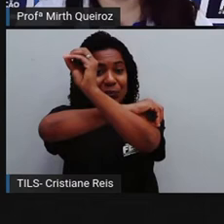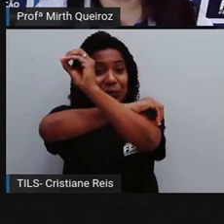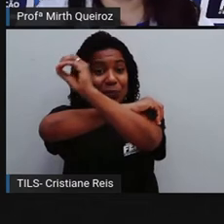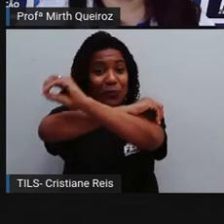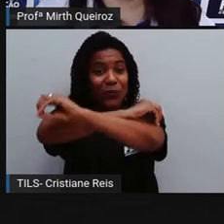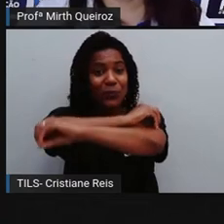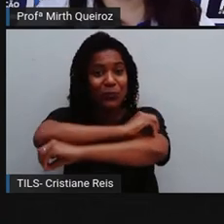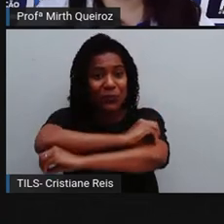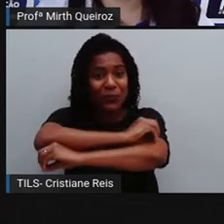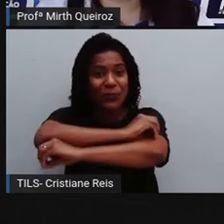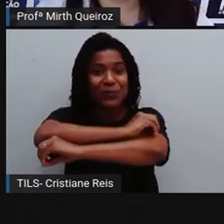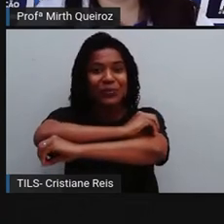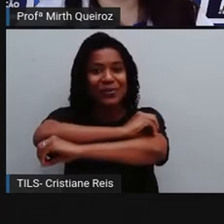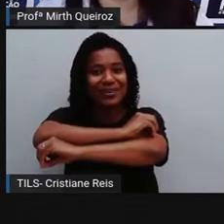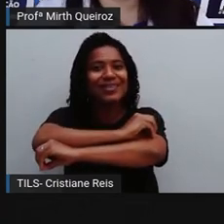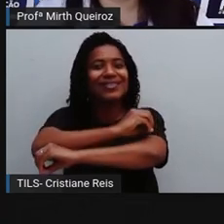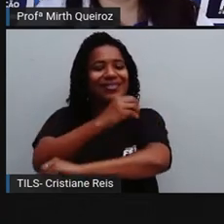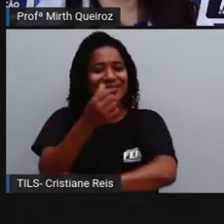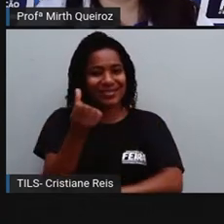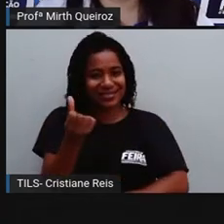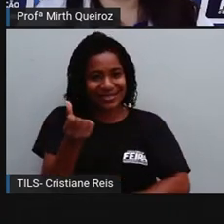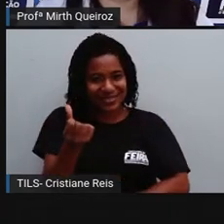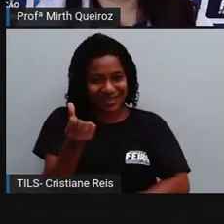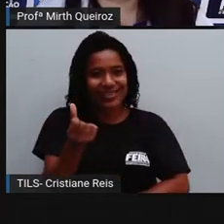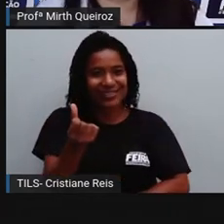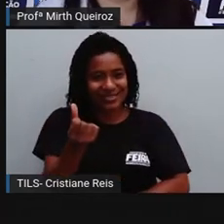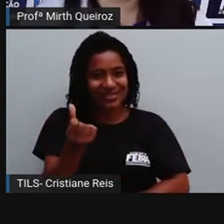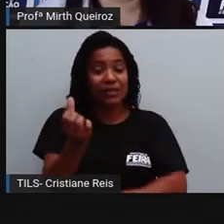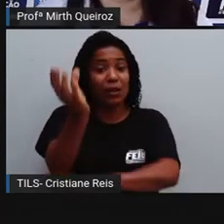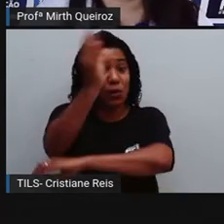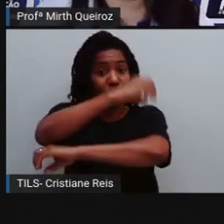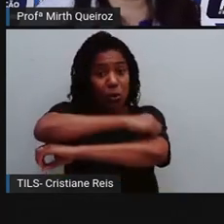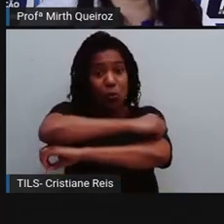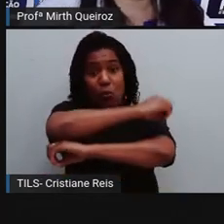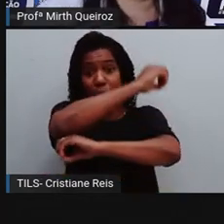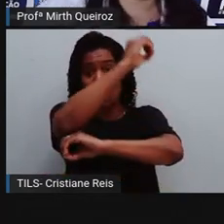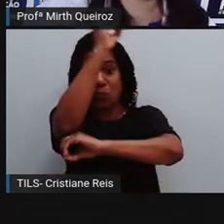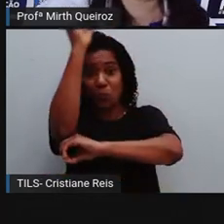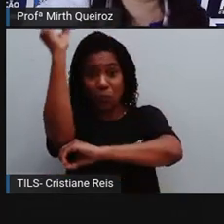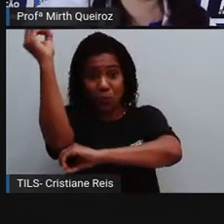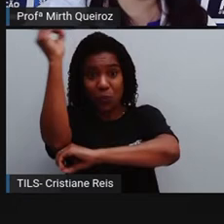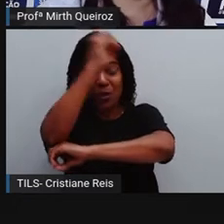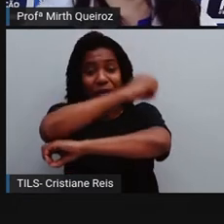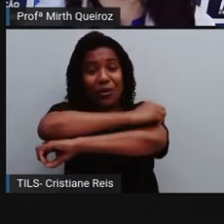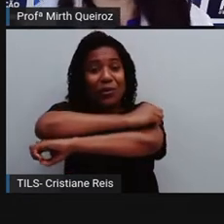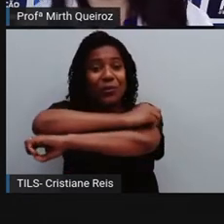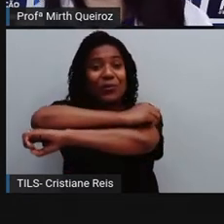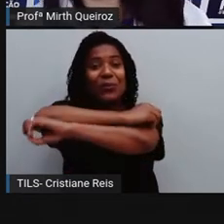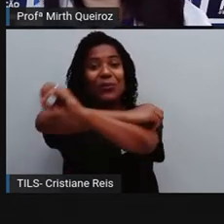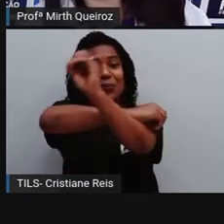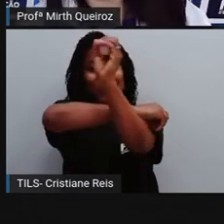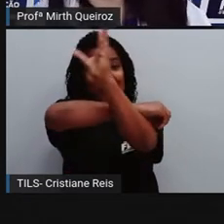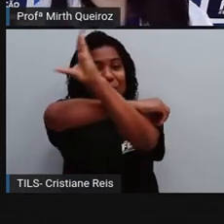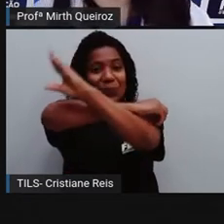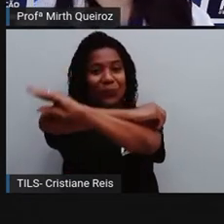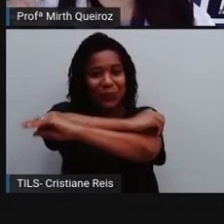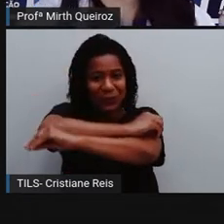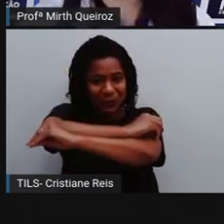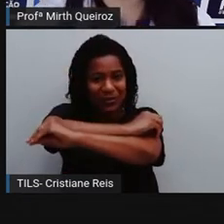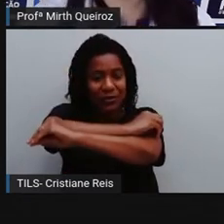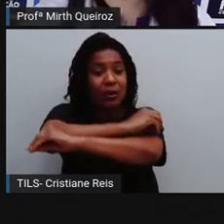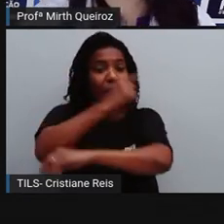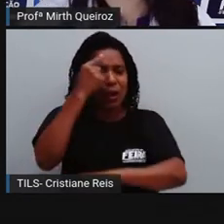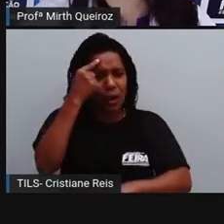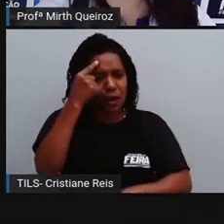horário aí que o Sol vai se pôr a oeste. Então, o Sol nasce a leste e se põe a oeste. Mas,